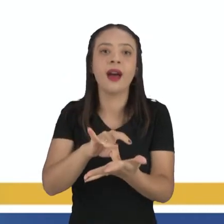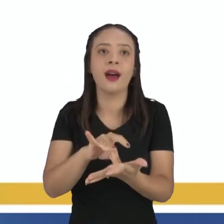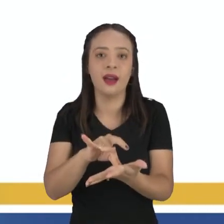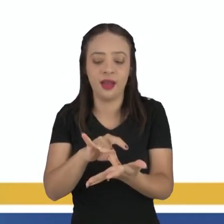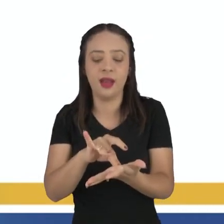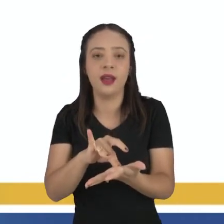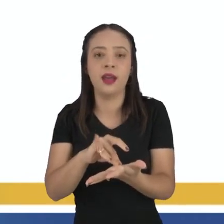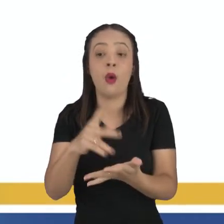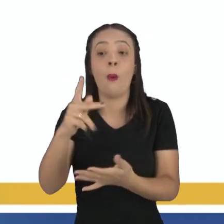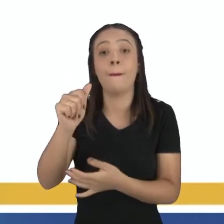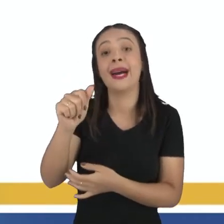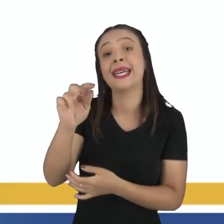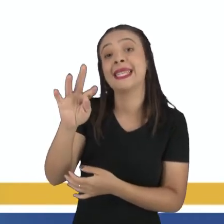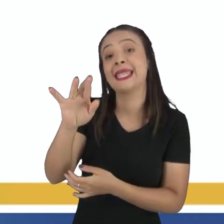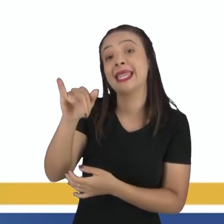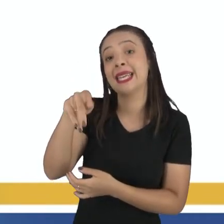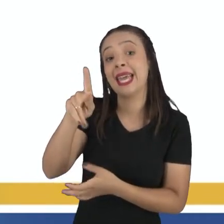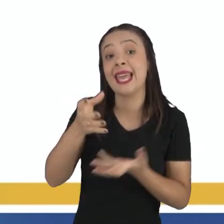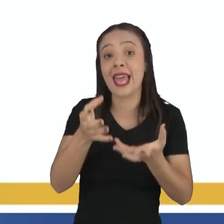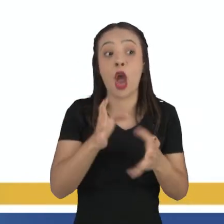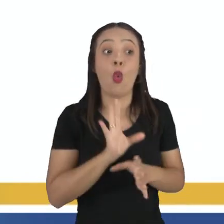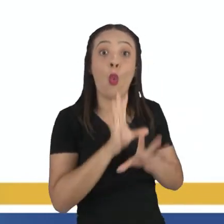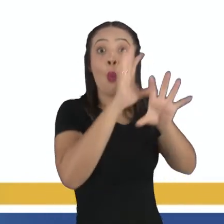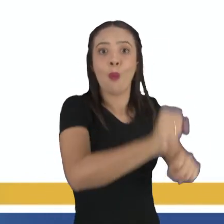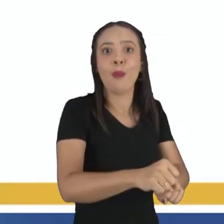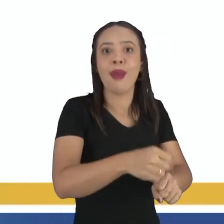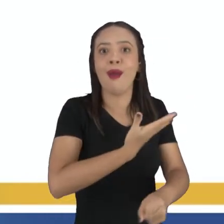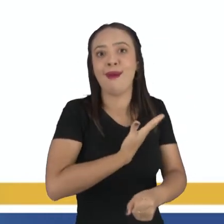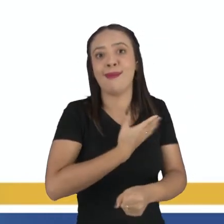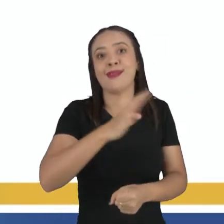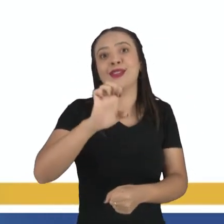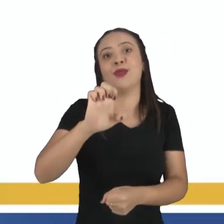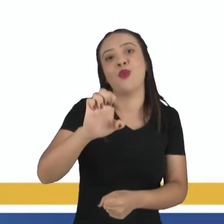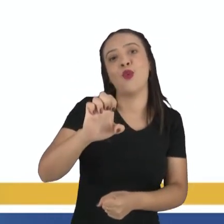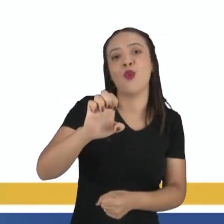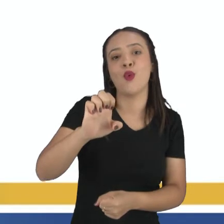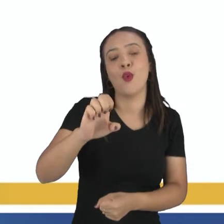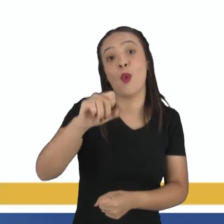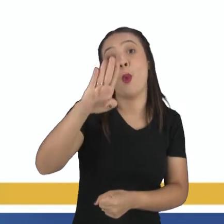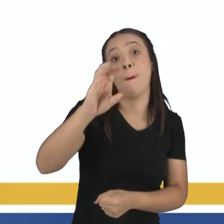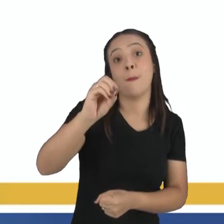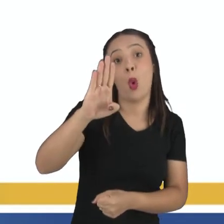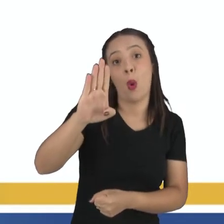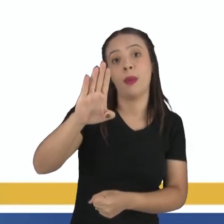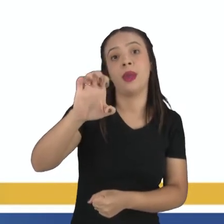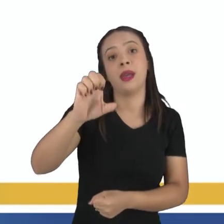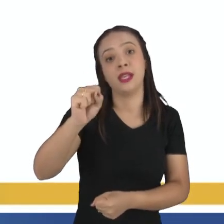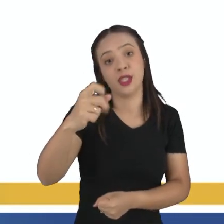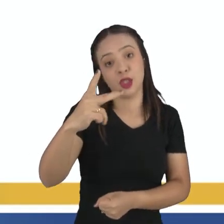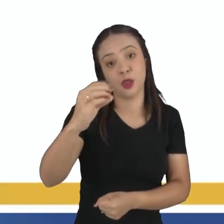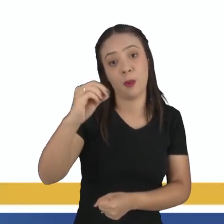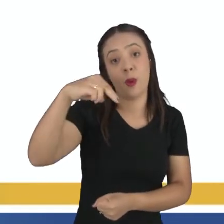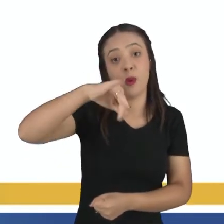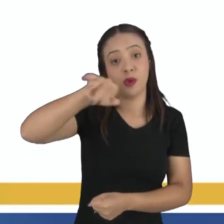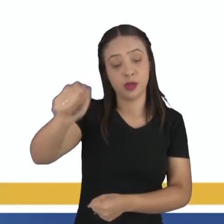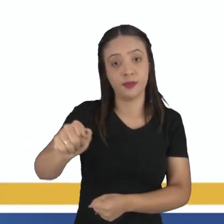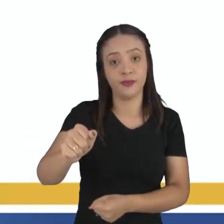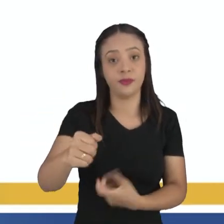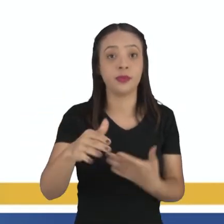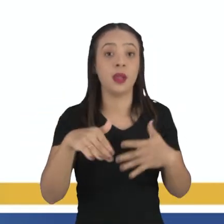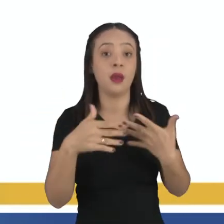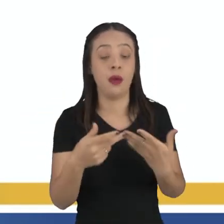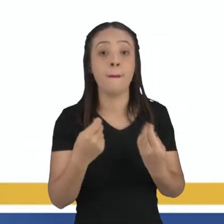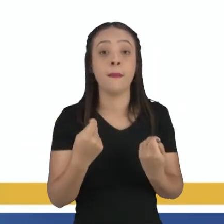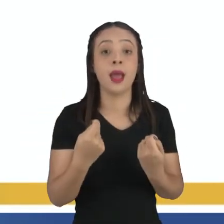Patrick tentaria predar, a todo momento, o seu melhor amigo, que é o Bob Esponja. As esponjas do mar, gente, são carnívoras. Então, elas se alimentam